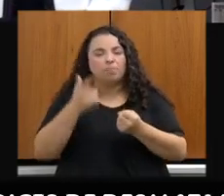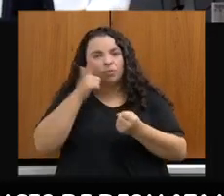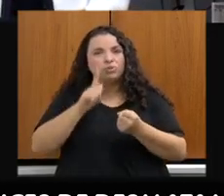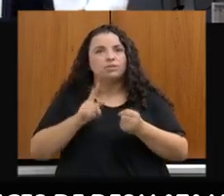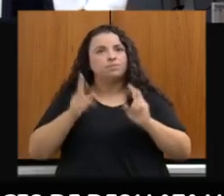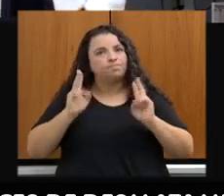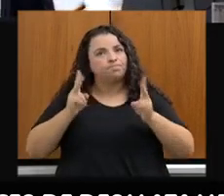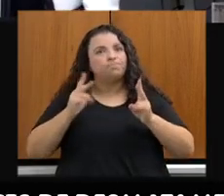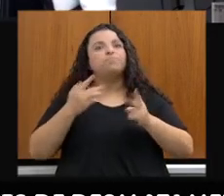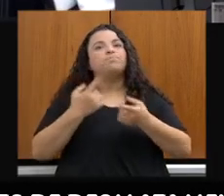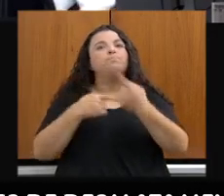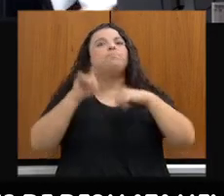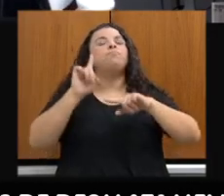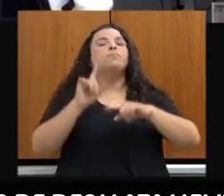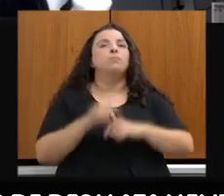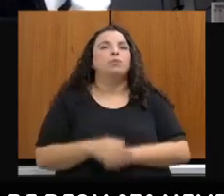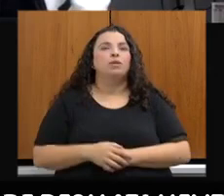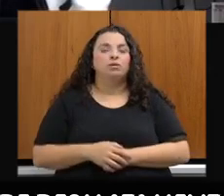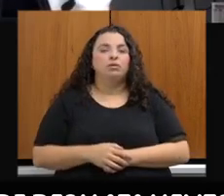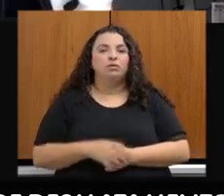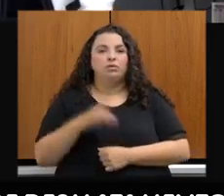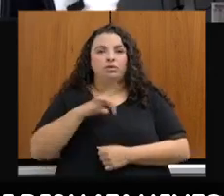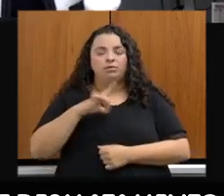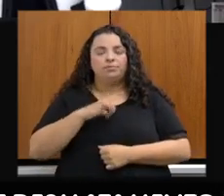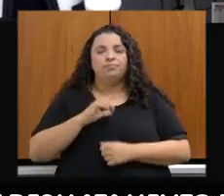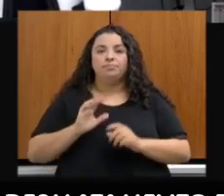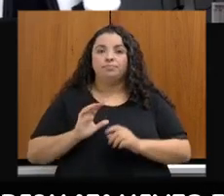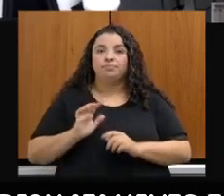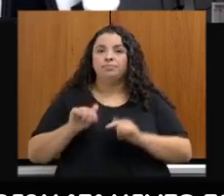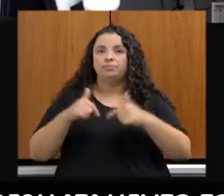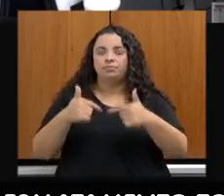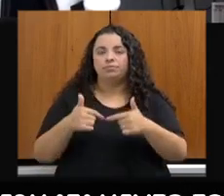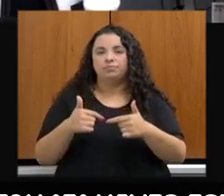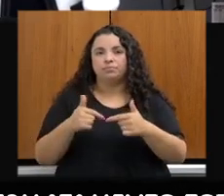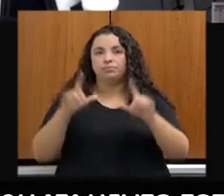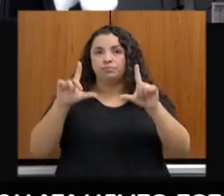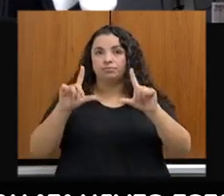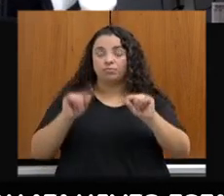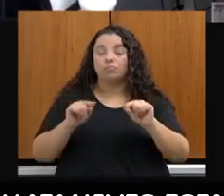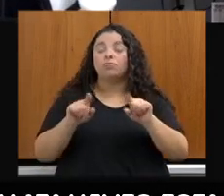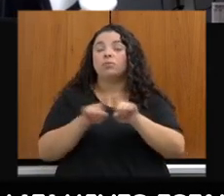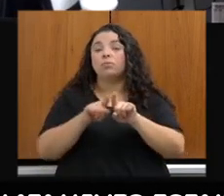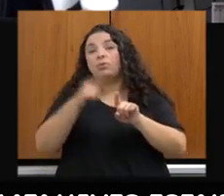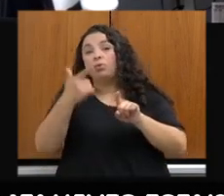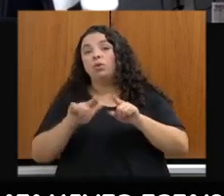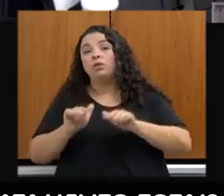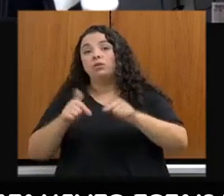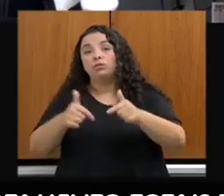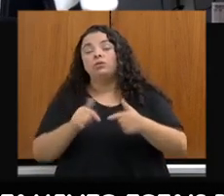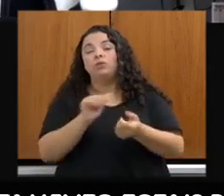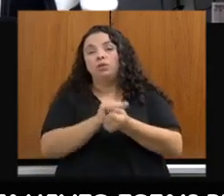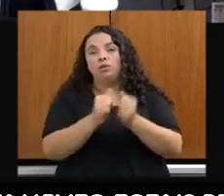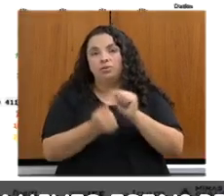Bem, além das ações de mitigação, as ações de adaptação, e aí, como eu mencionei anteriormente, uma das